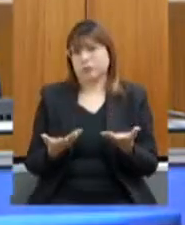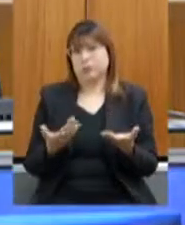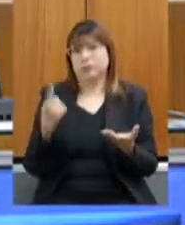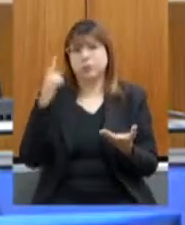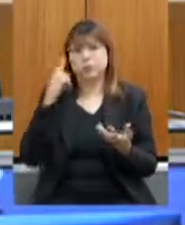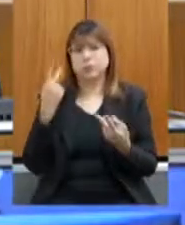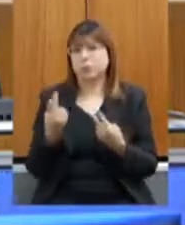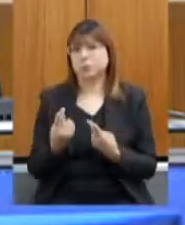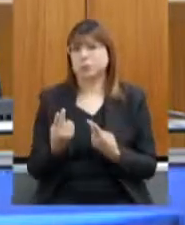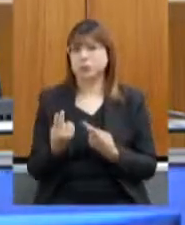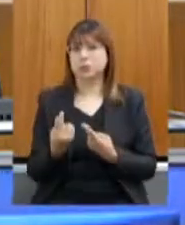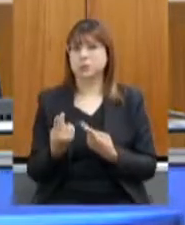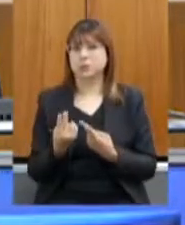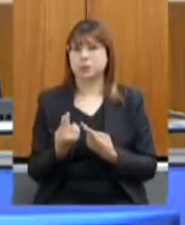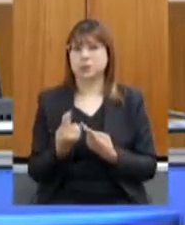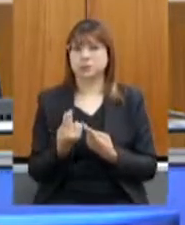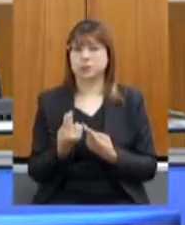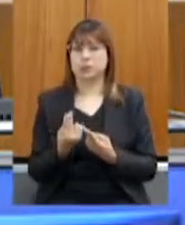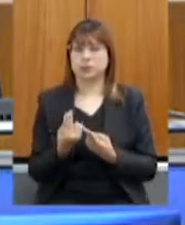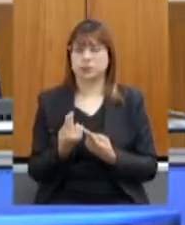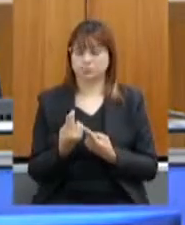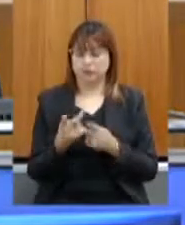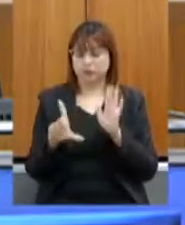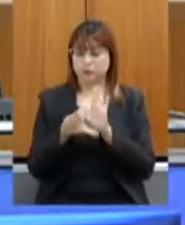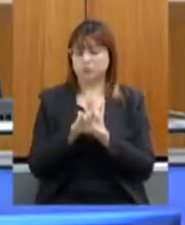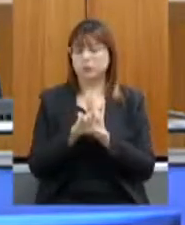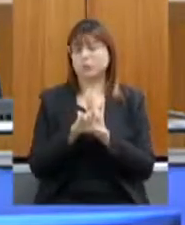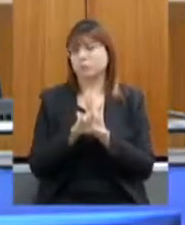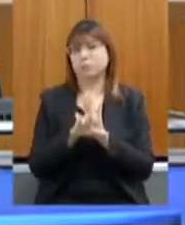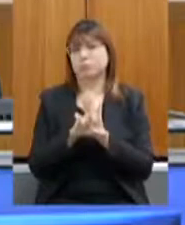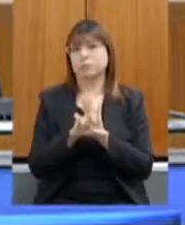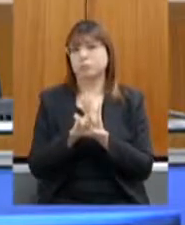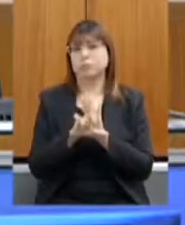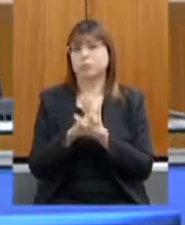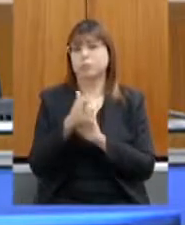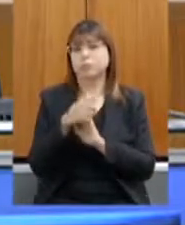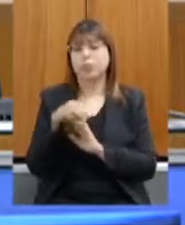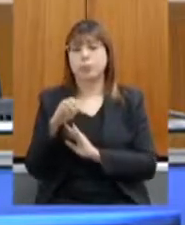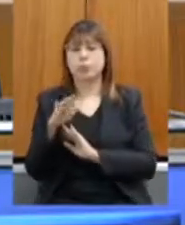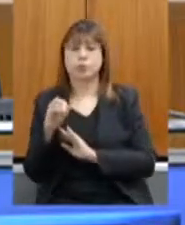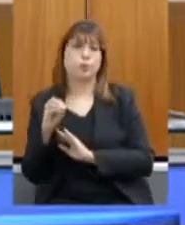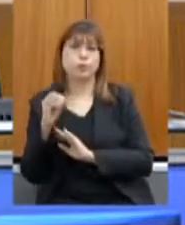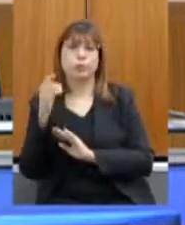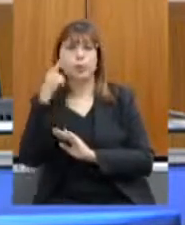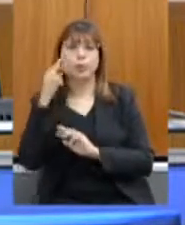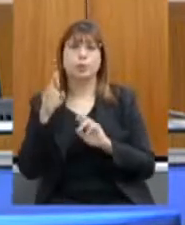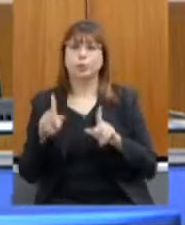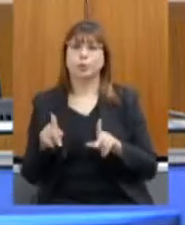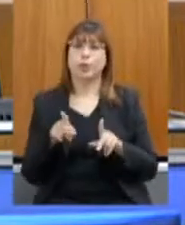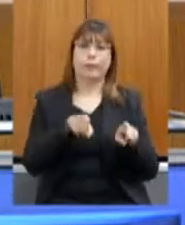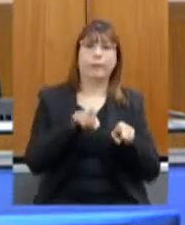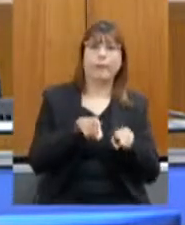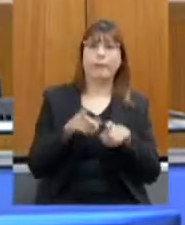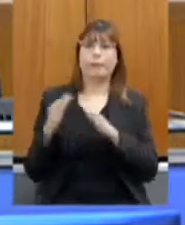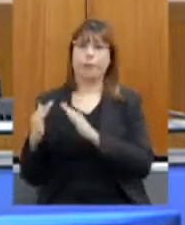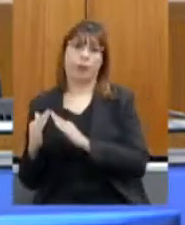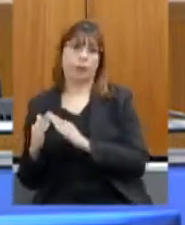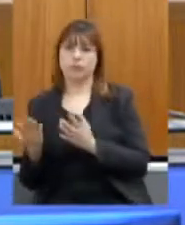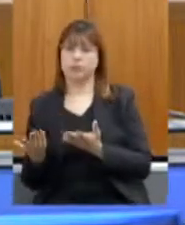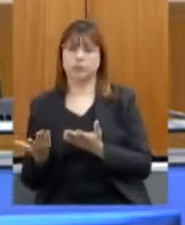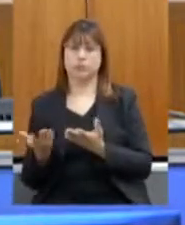mesma forma dentro da lei e não tem o porquê que essa visão seja diferente e por isso que a gente aguarda